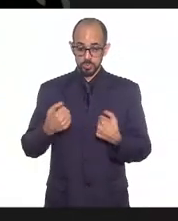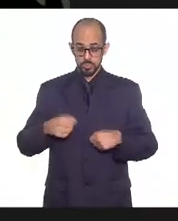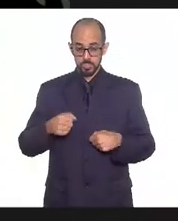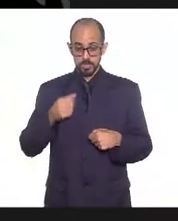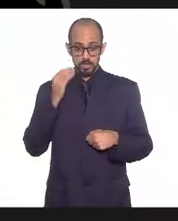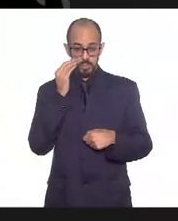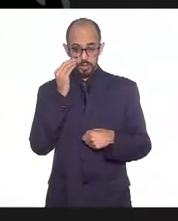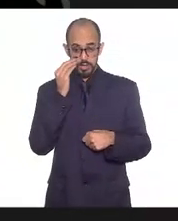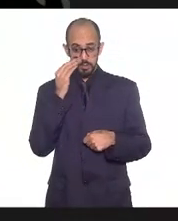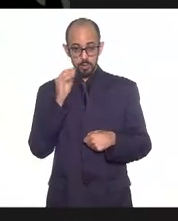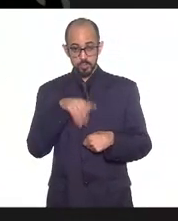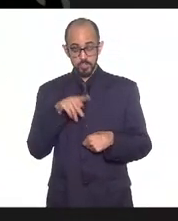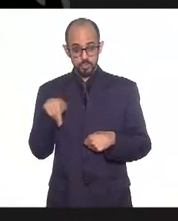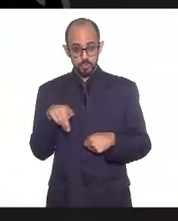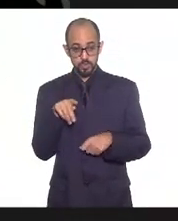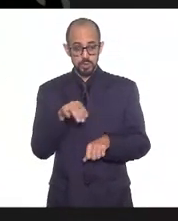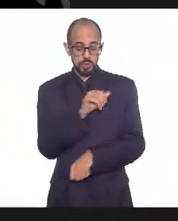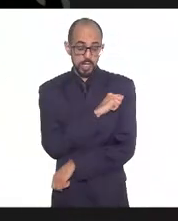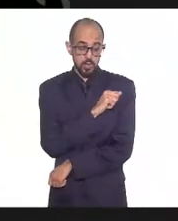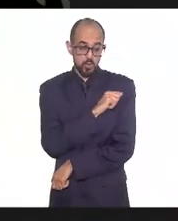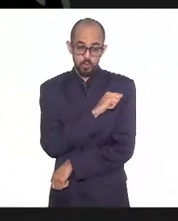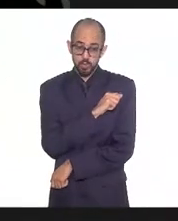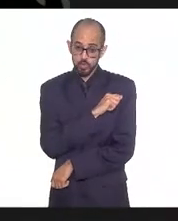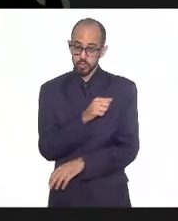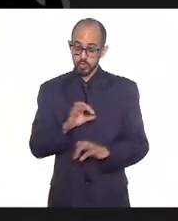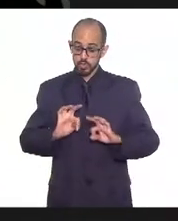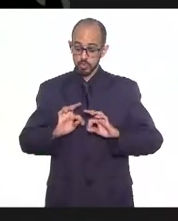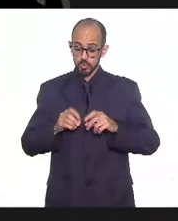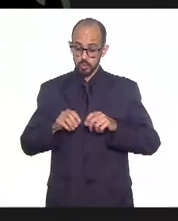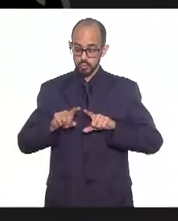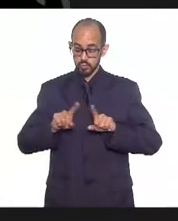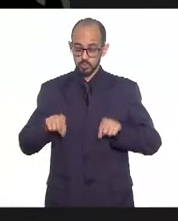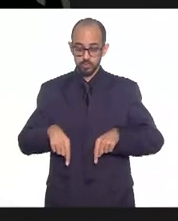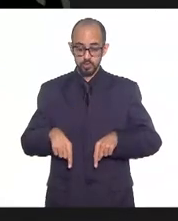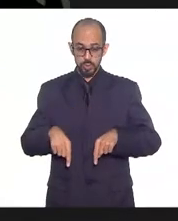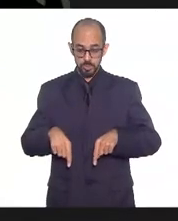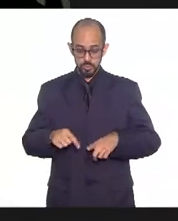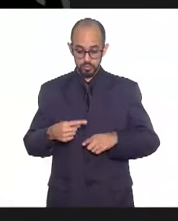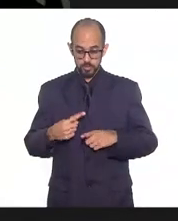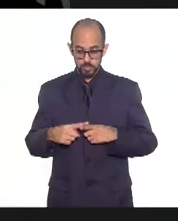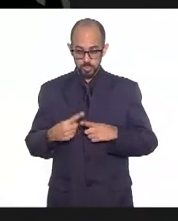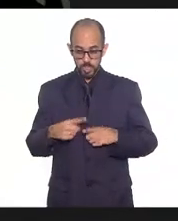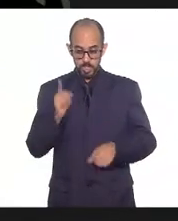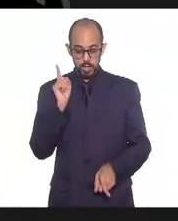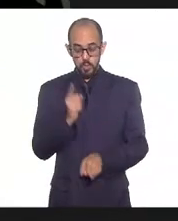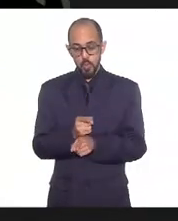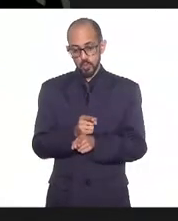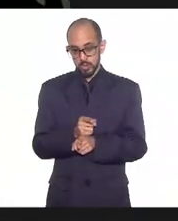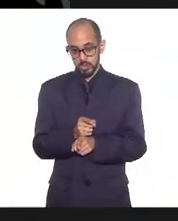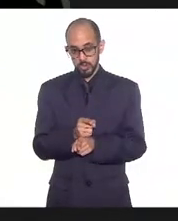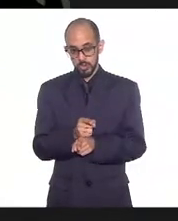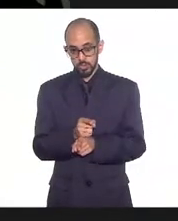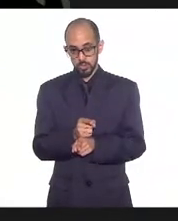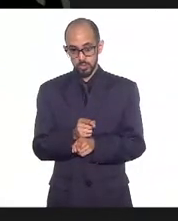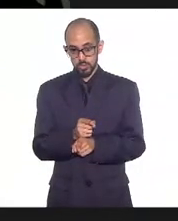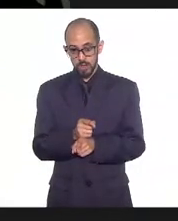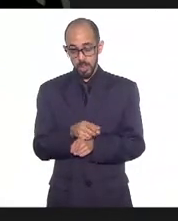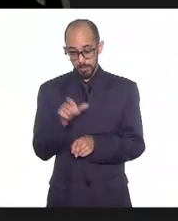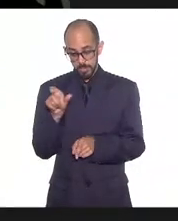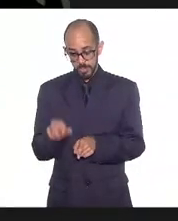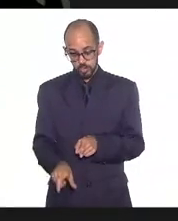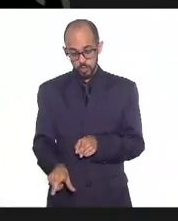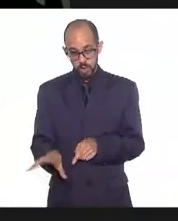professores, testar alunos, testar todos os trabalhadores, porque identificando a pessoa